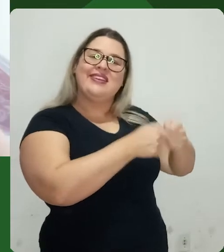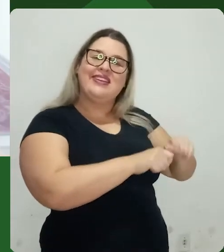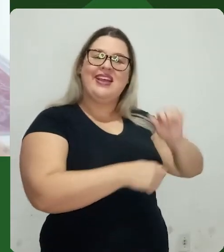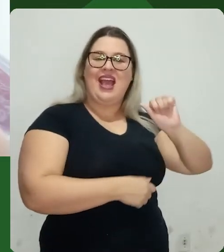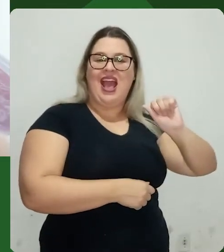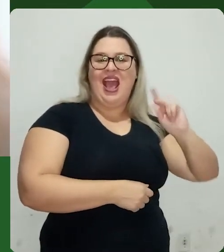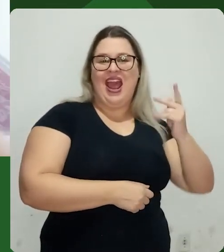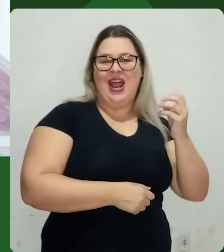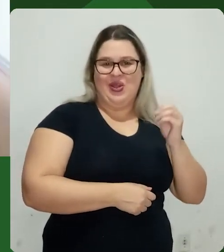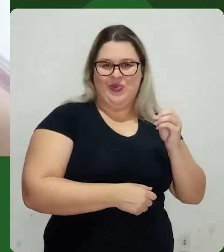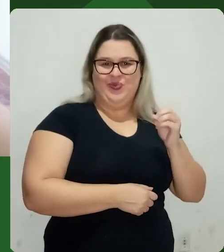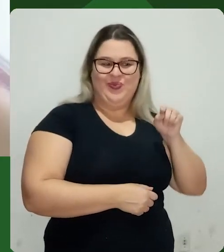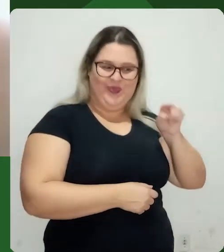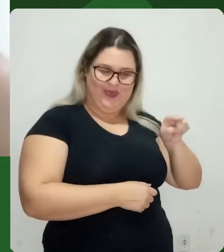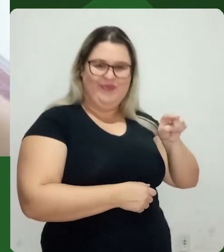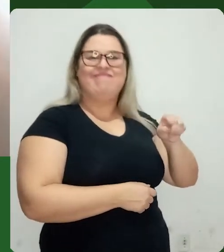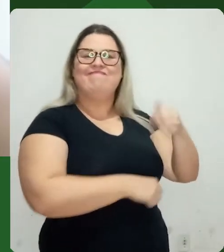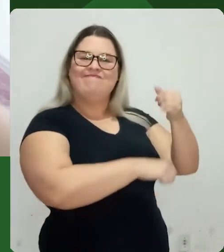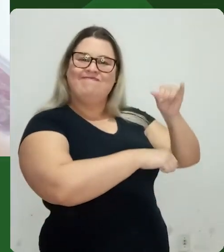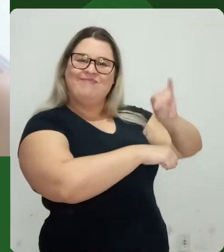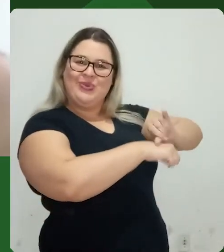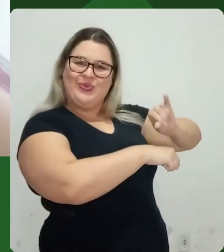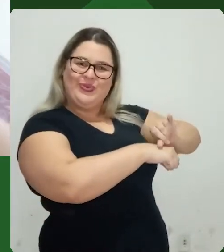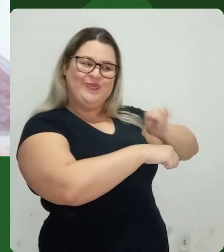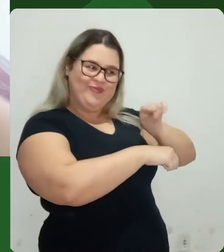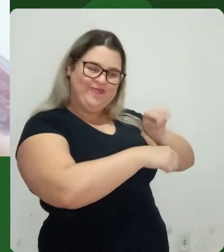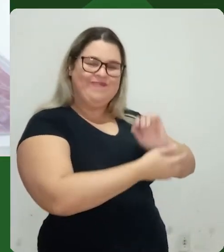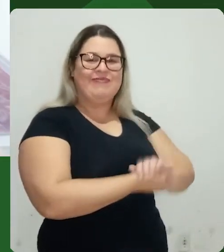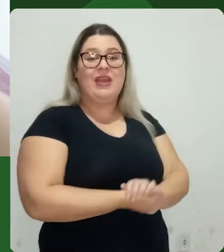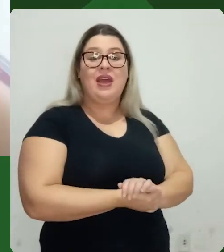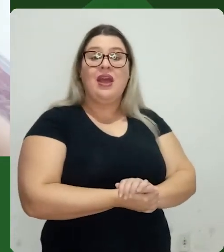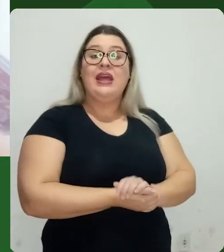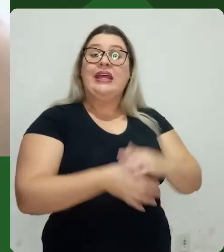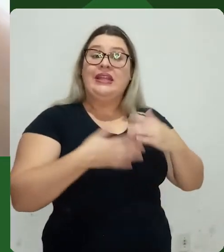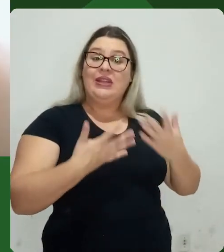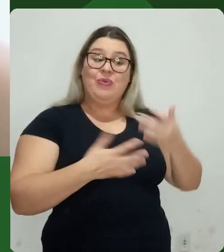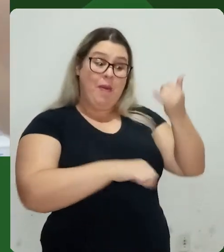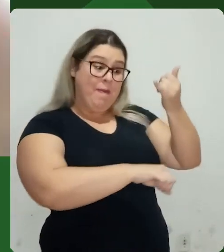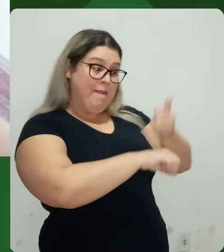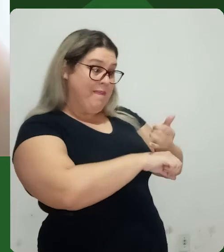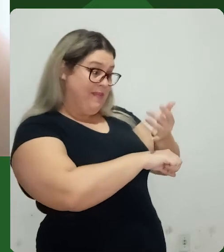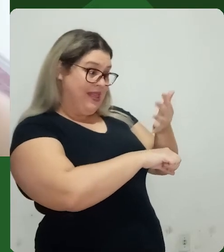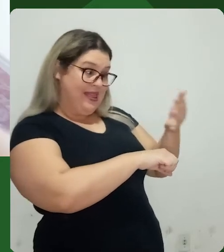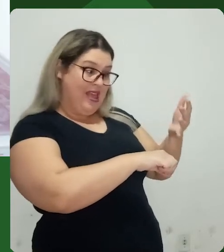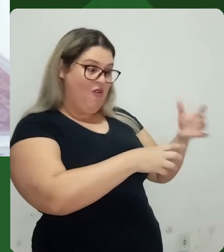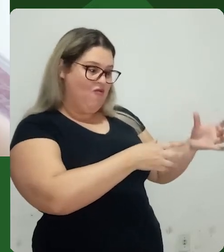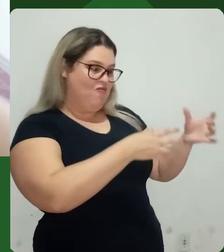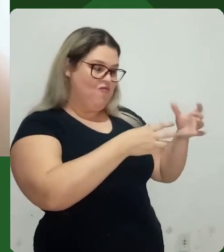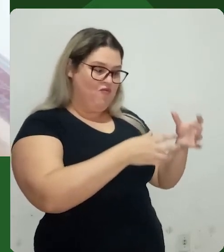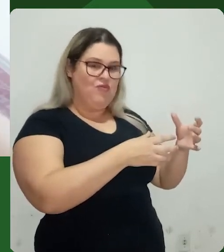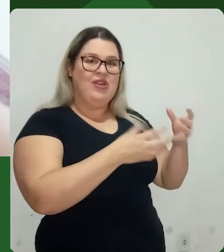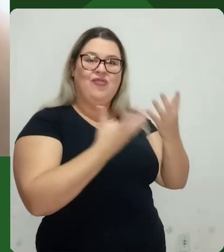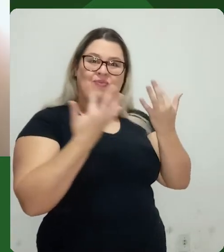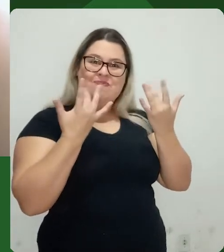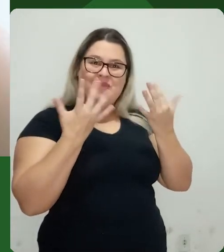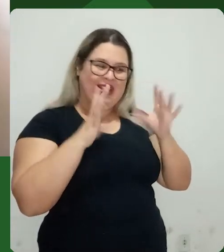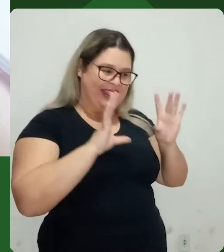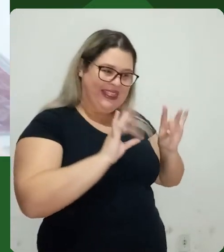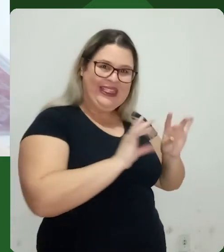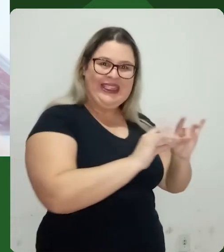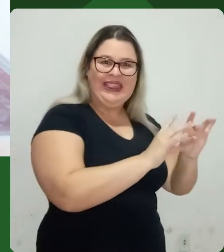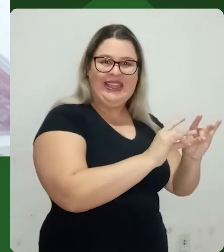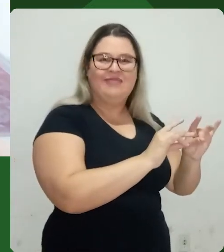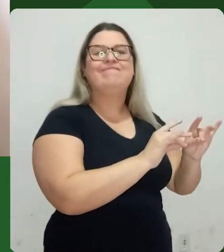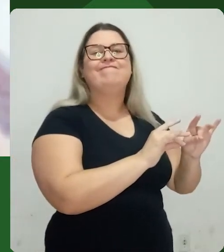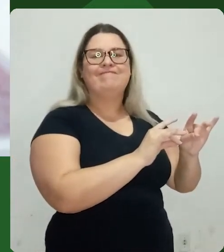coisa que você vai fazer, é limpar o seu produto de metal. Isso porque o metal é um material, que quando a gente segura com o nosso dedo, as